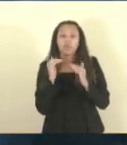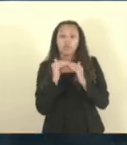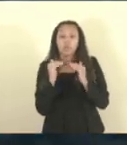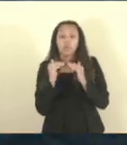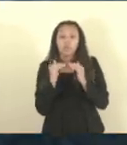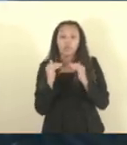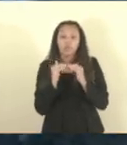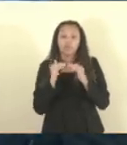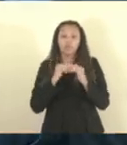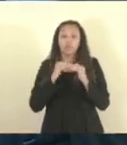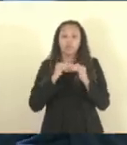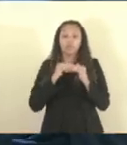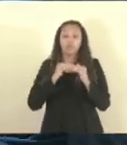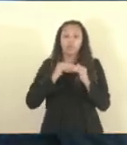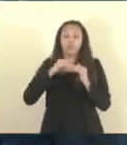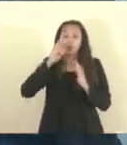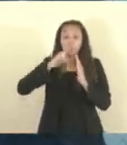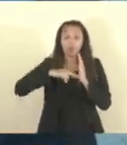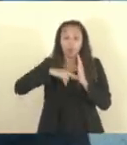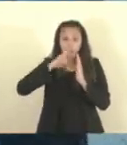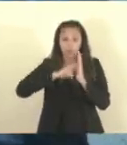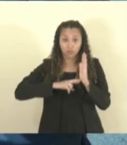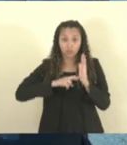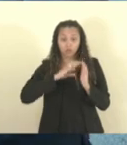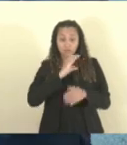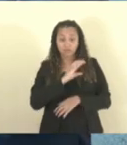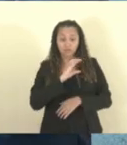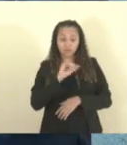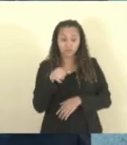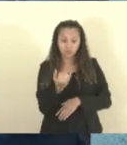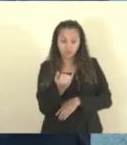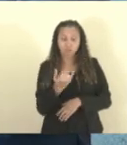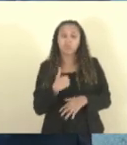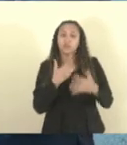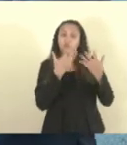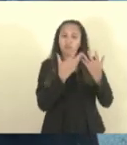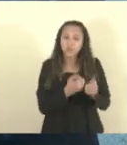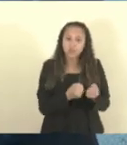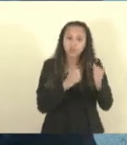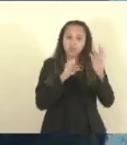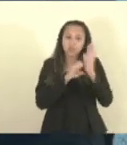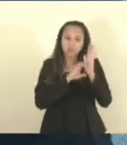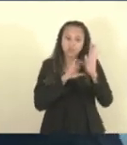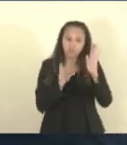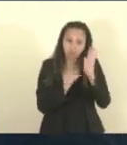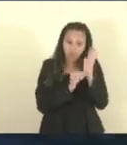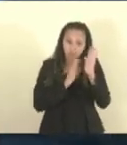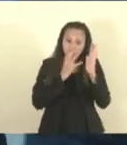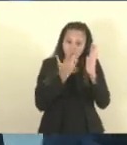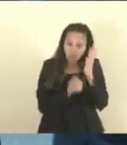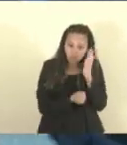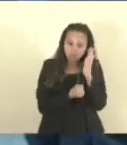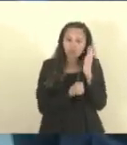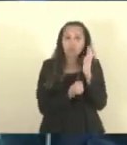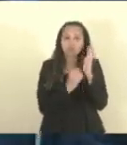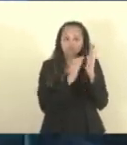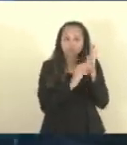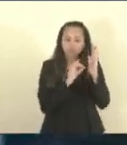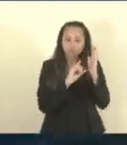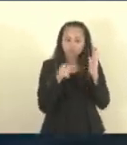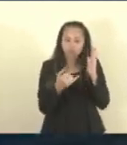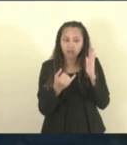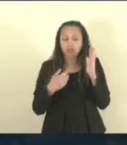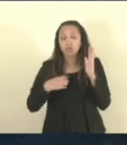relatório da comissão de justiça. Ou seja, acatando as emendas que foram acatadas na comissão de justiça e